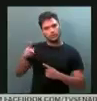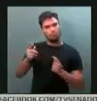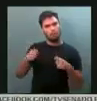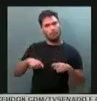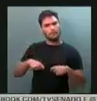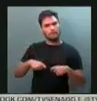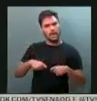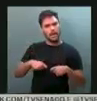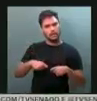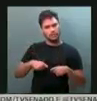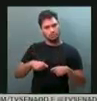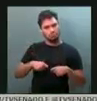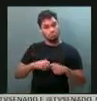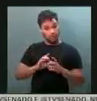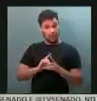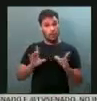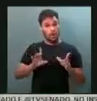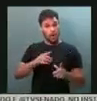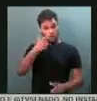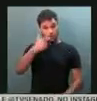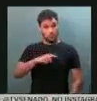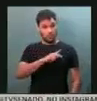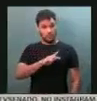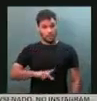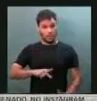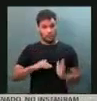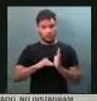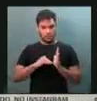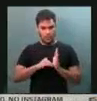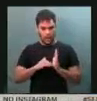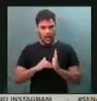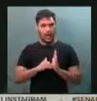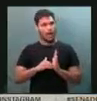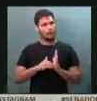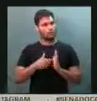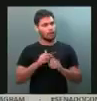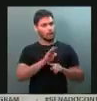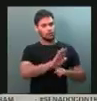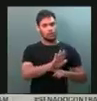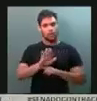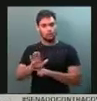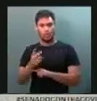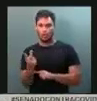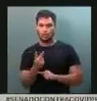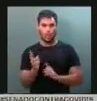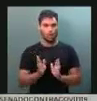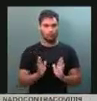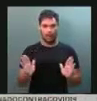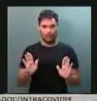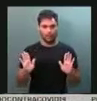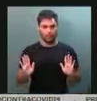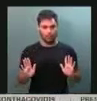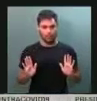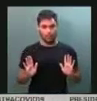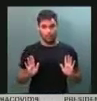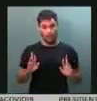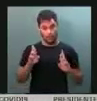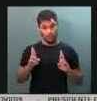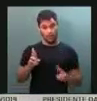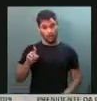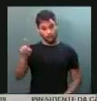democrática de mão dupla e não de mão única, que o senhor faça o mesmo